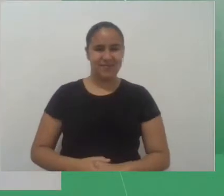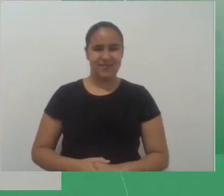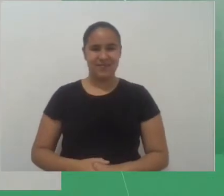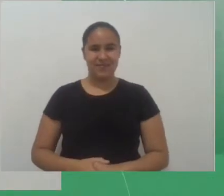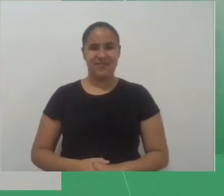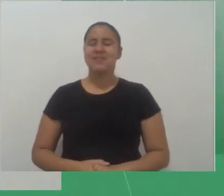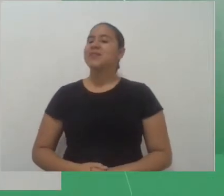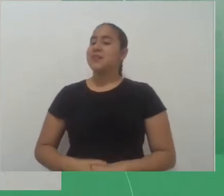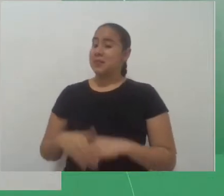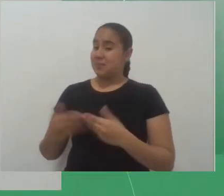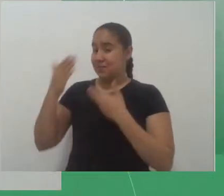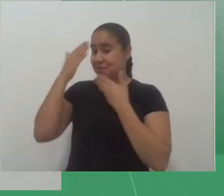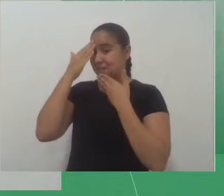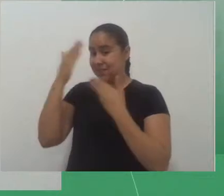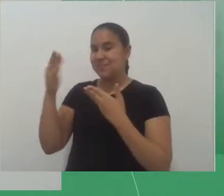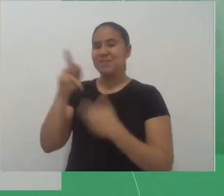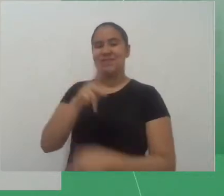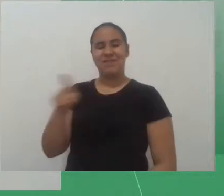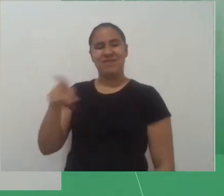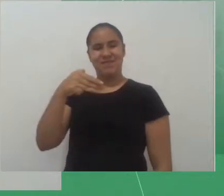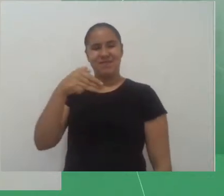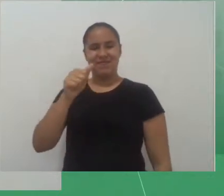Muito obrigado, professora Marcela.